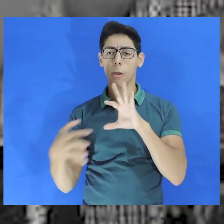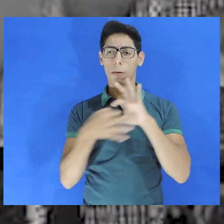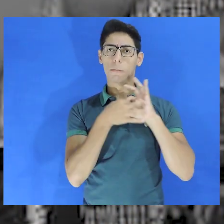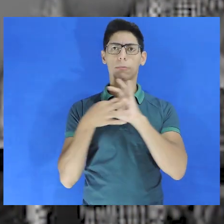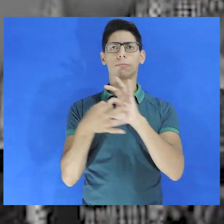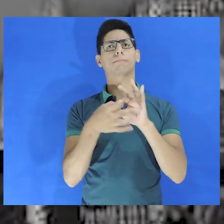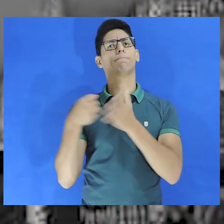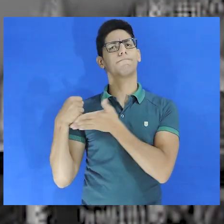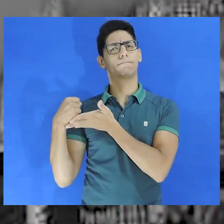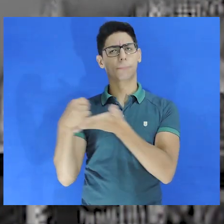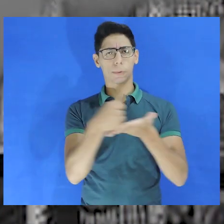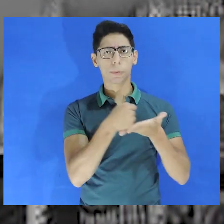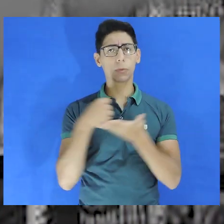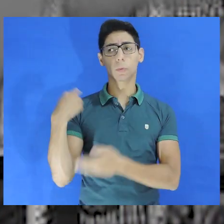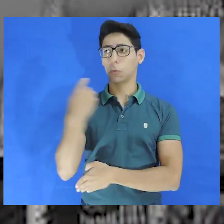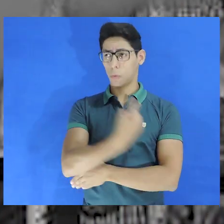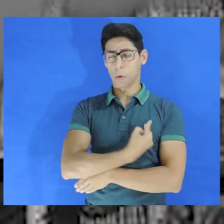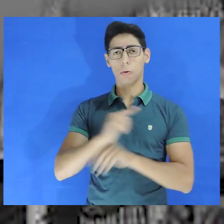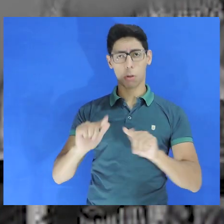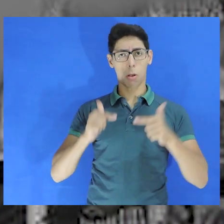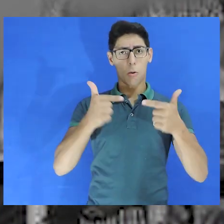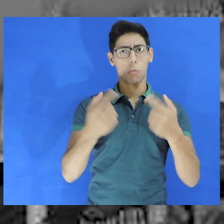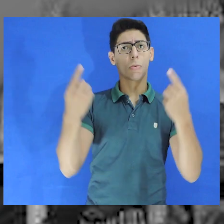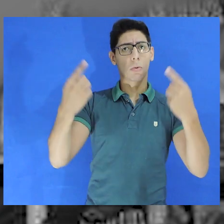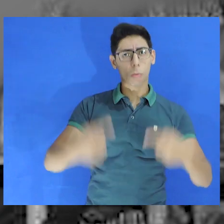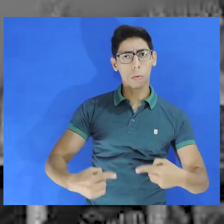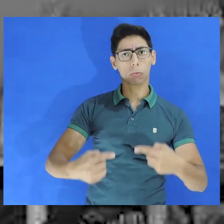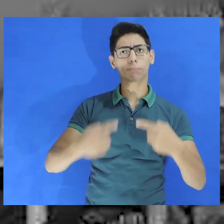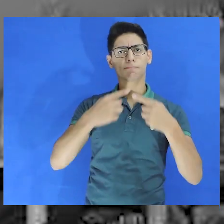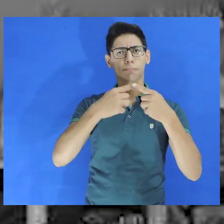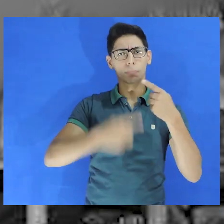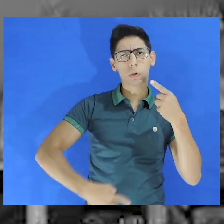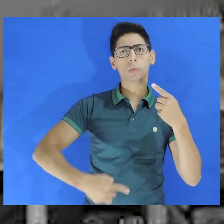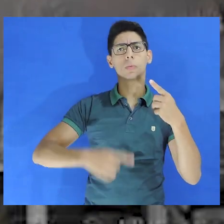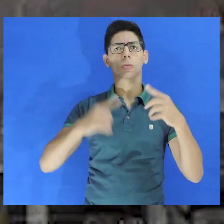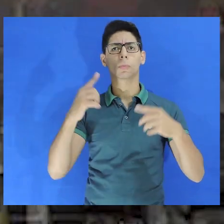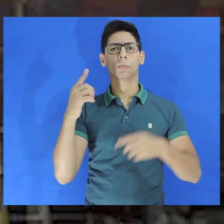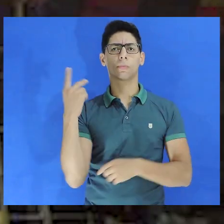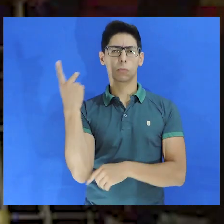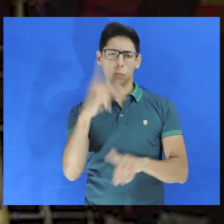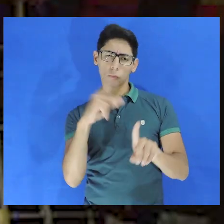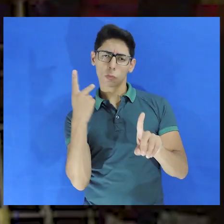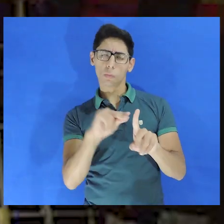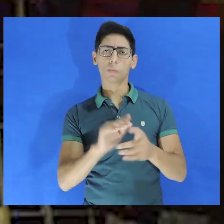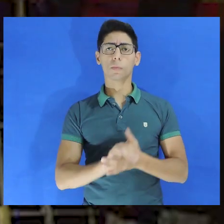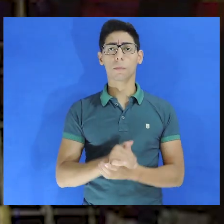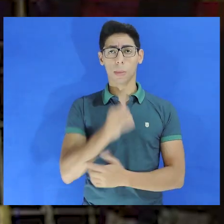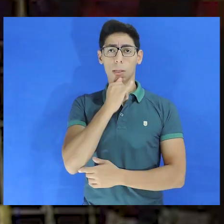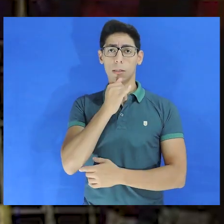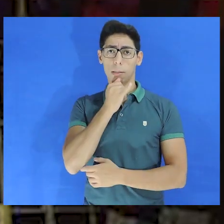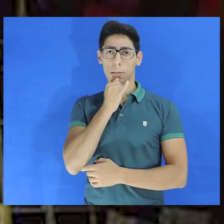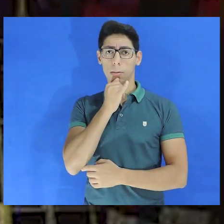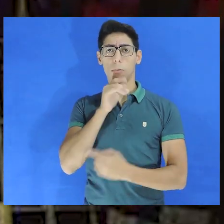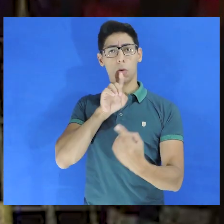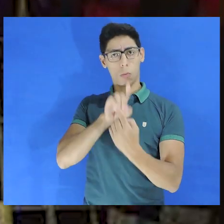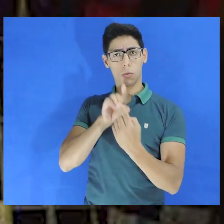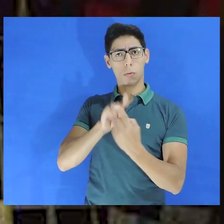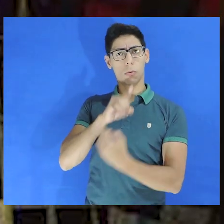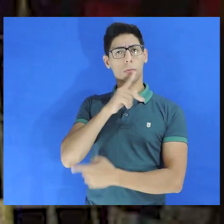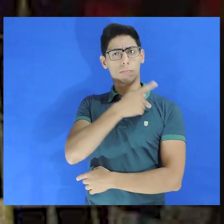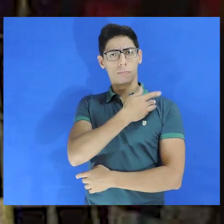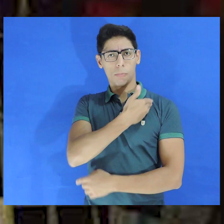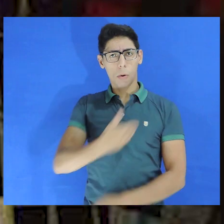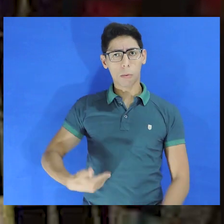nossos nessa luta, combate e prevenção à tortura? Por exemplo, Defensoria Pública,